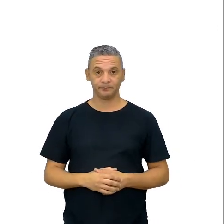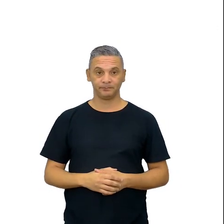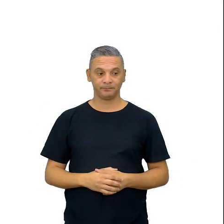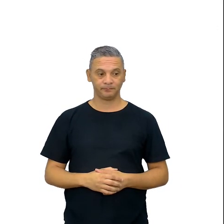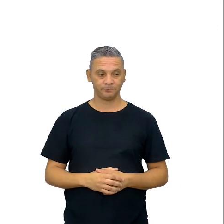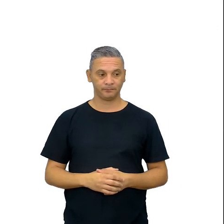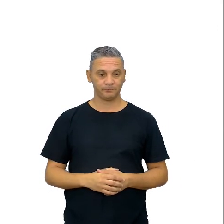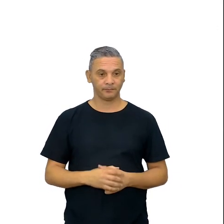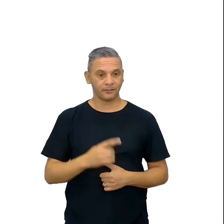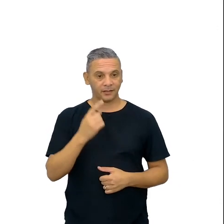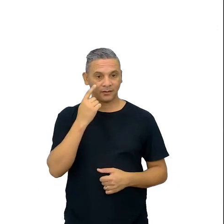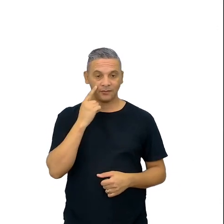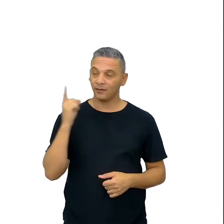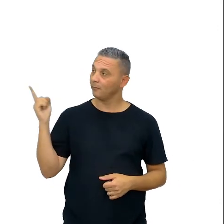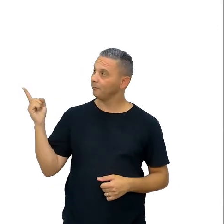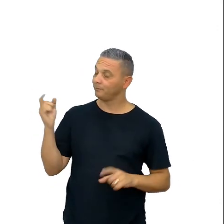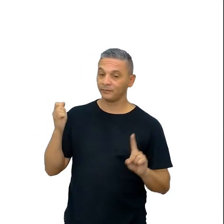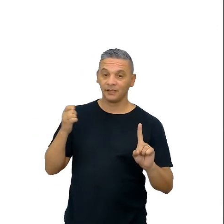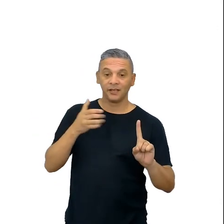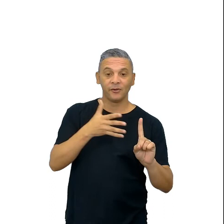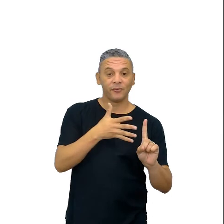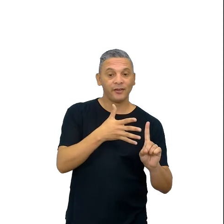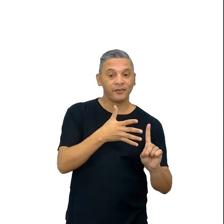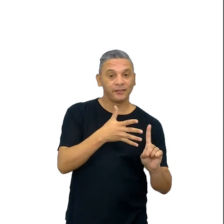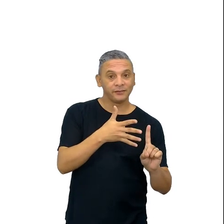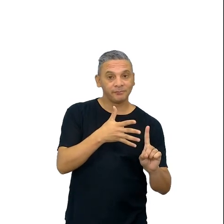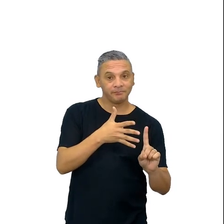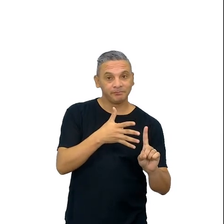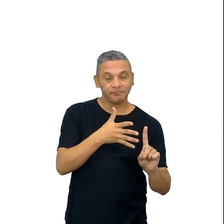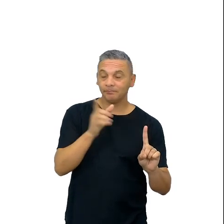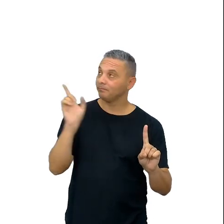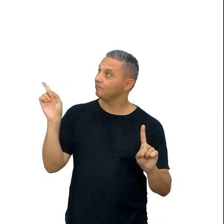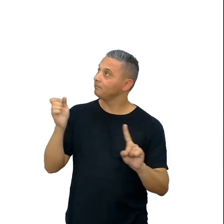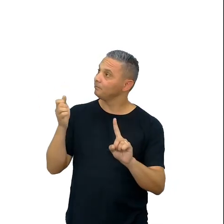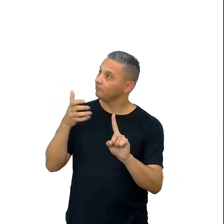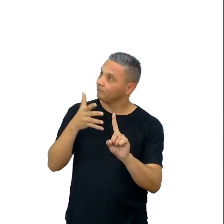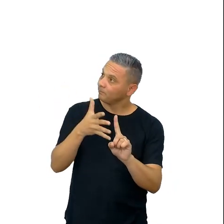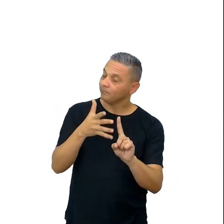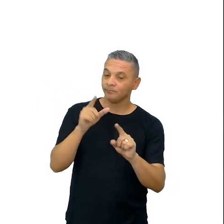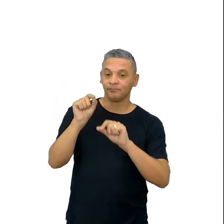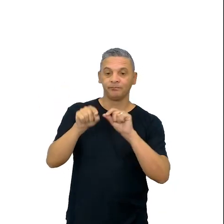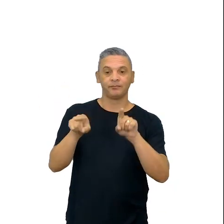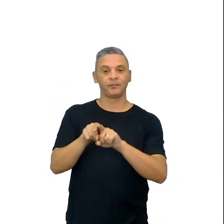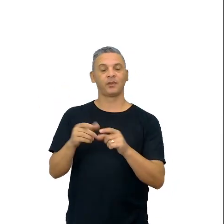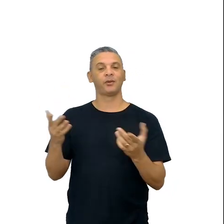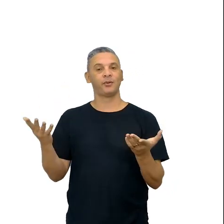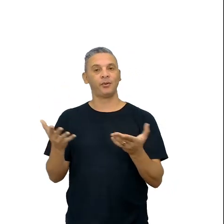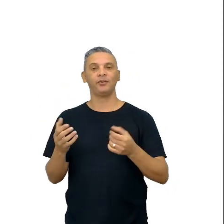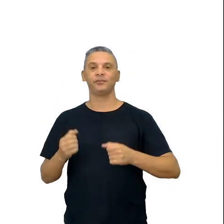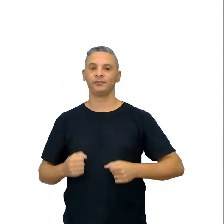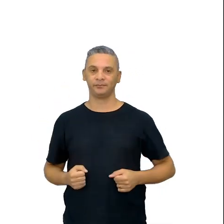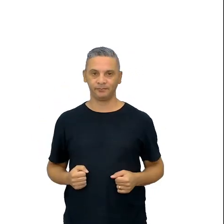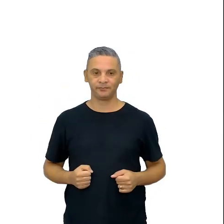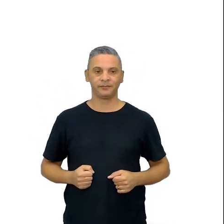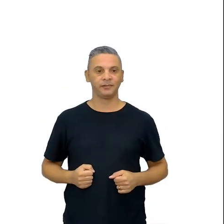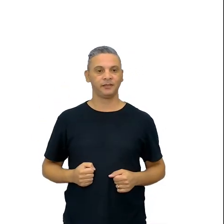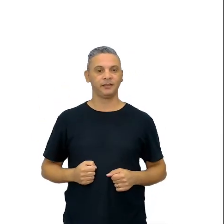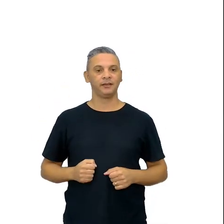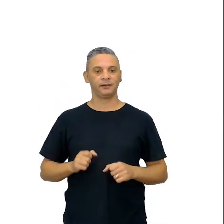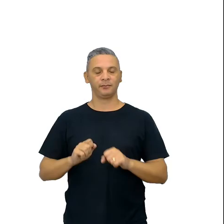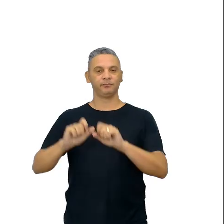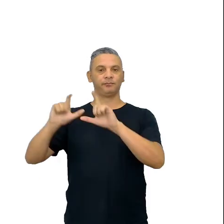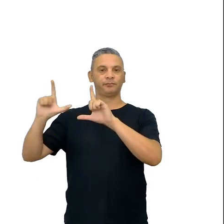Aqui estão as referências nossas da formação de hoje, vou parar de